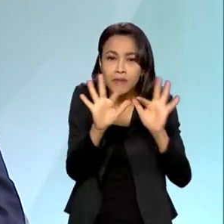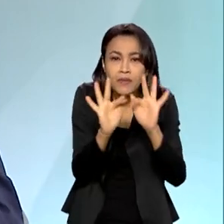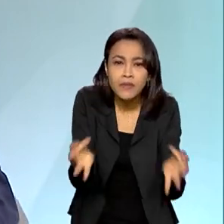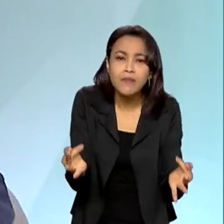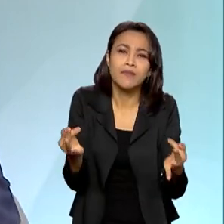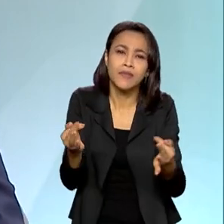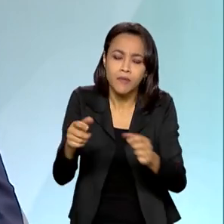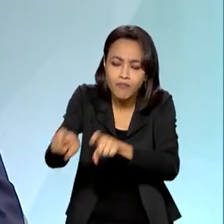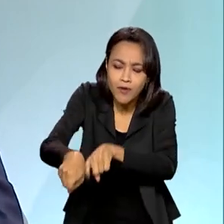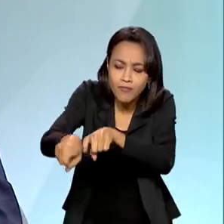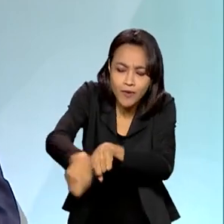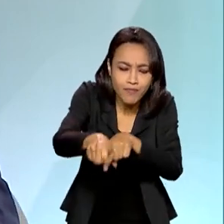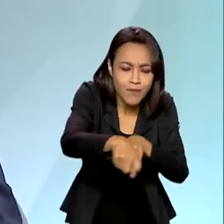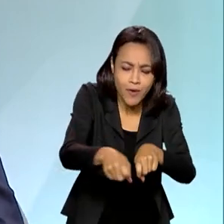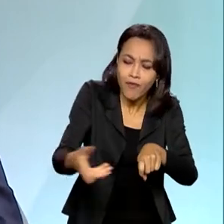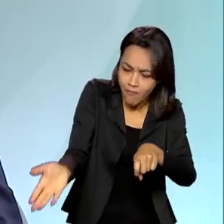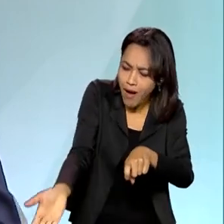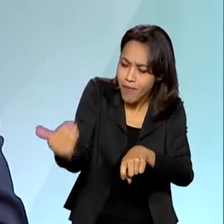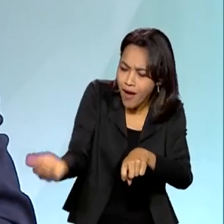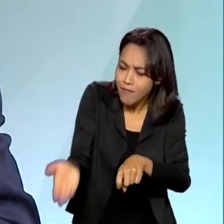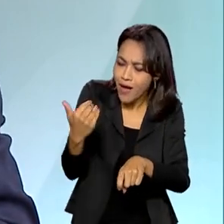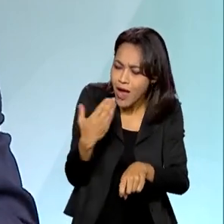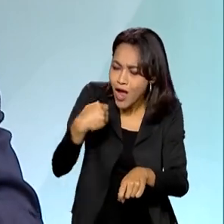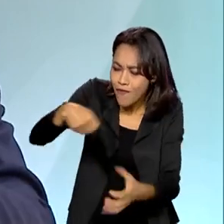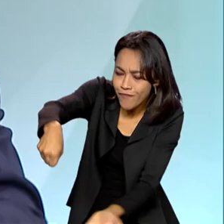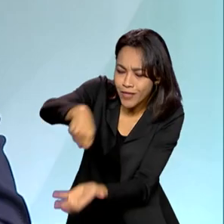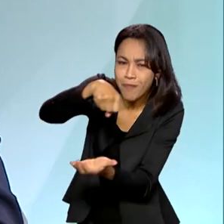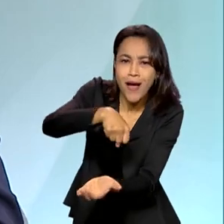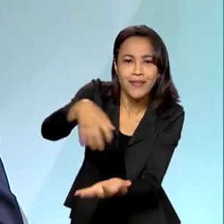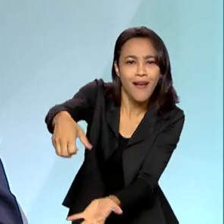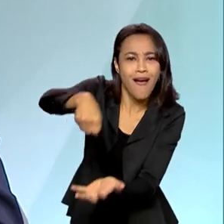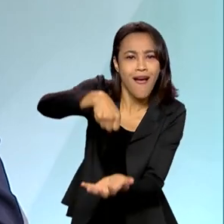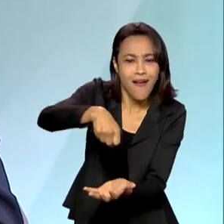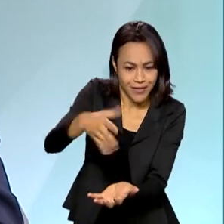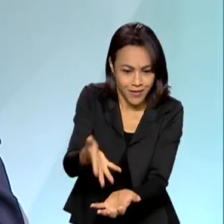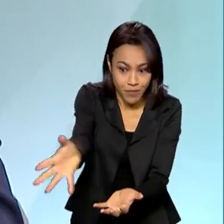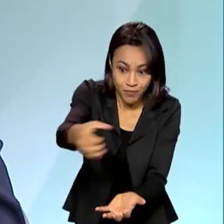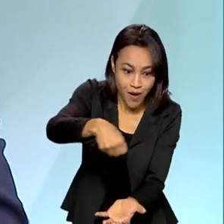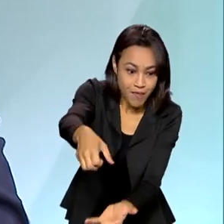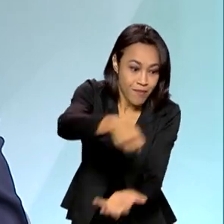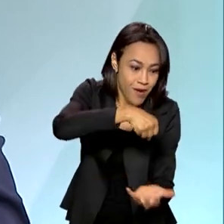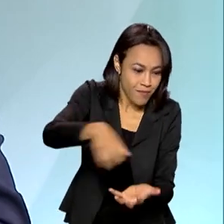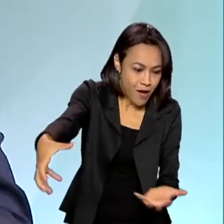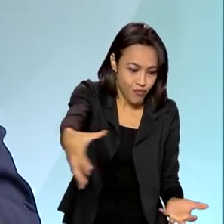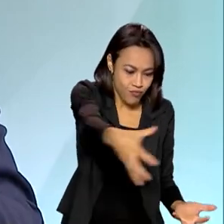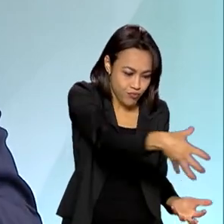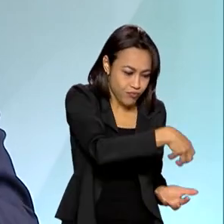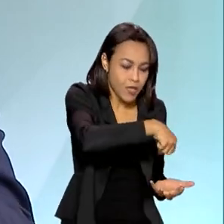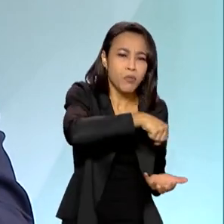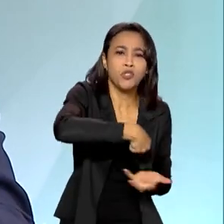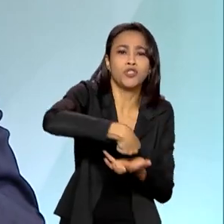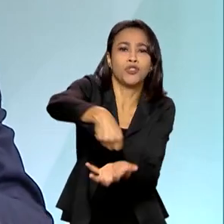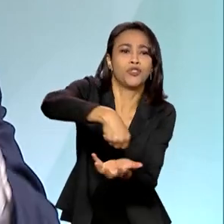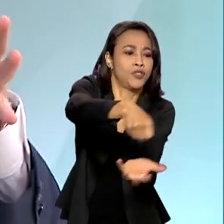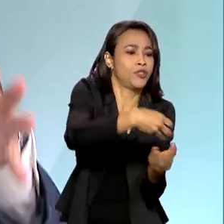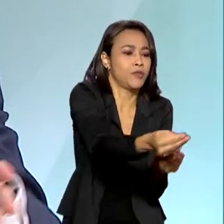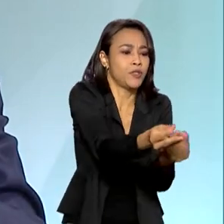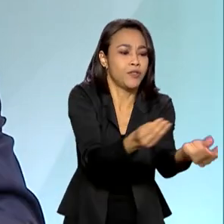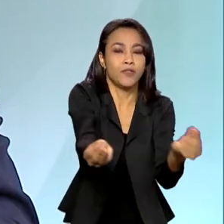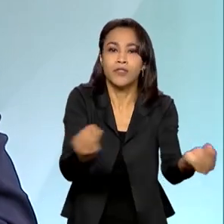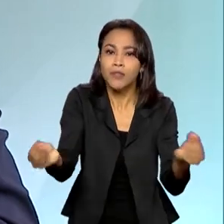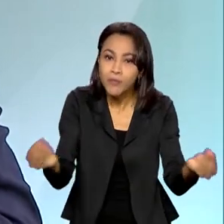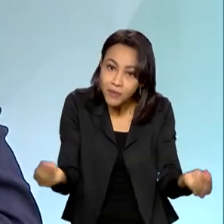região produzissem aquela cesta básica e ela fosse distribuída na própria região, gerando emprego e renda